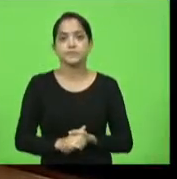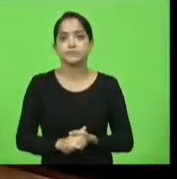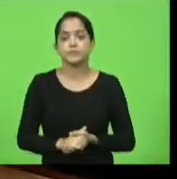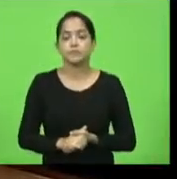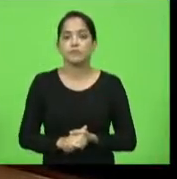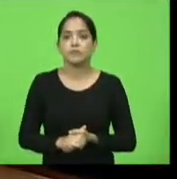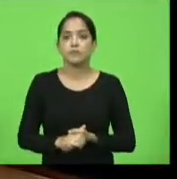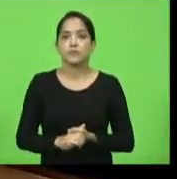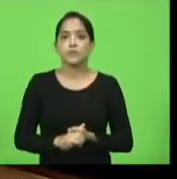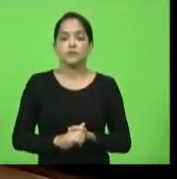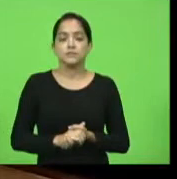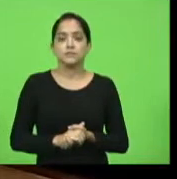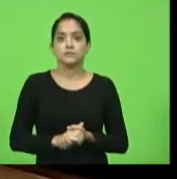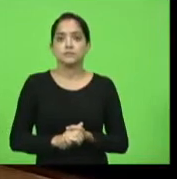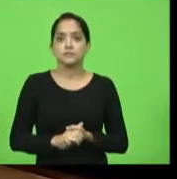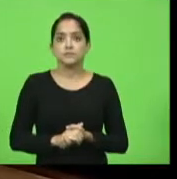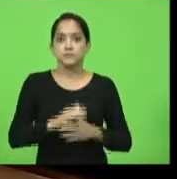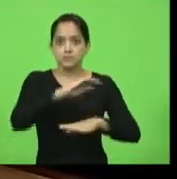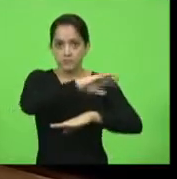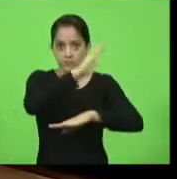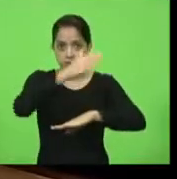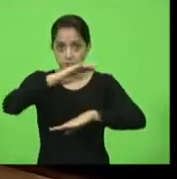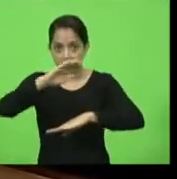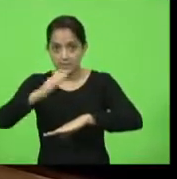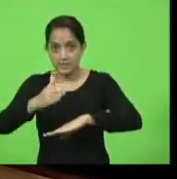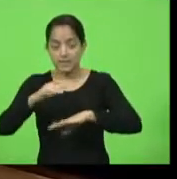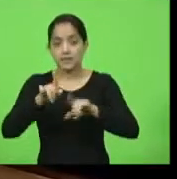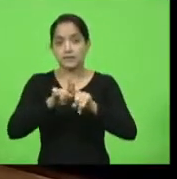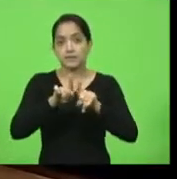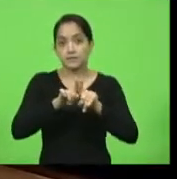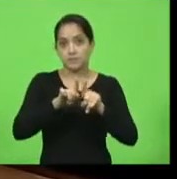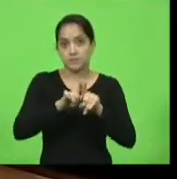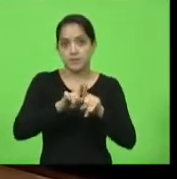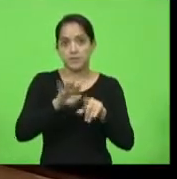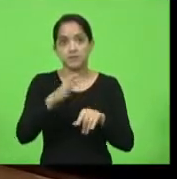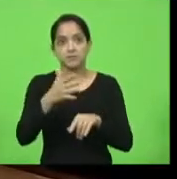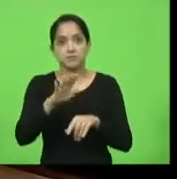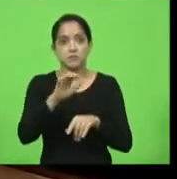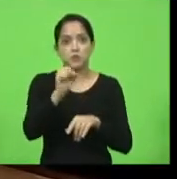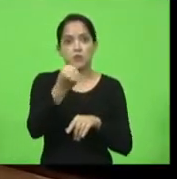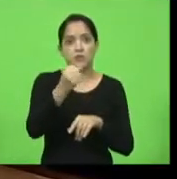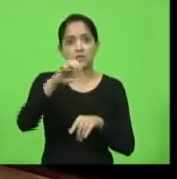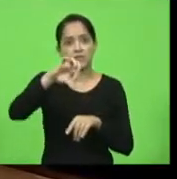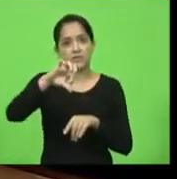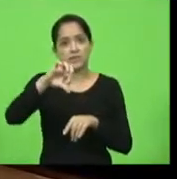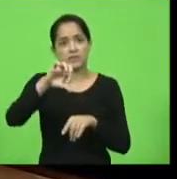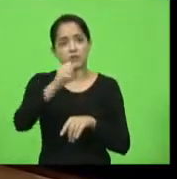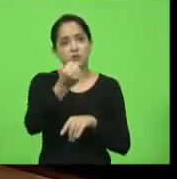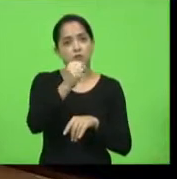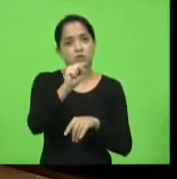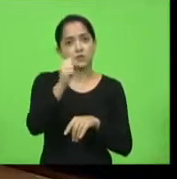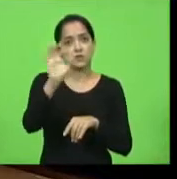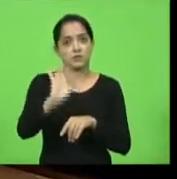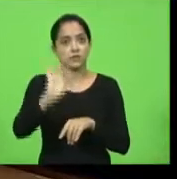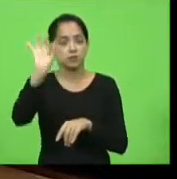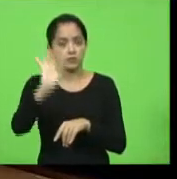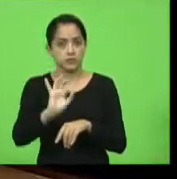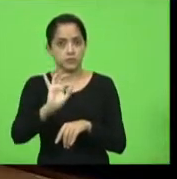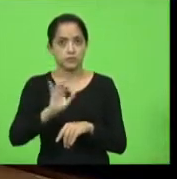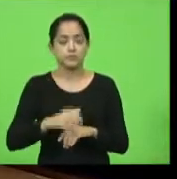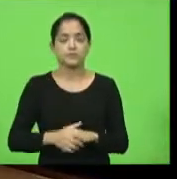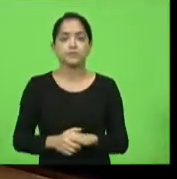o Planalto, a Serra Catarinense, que tem um número aí de em torno de 89%, 88% de ocupação.